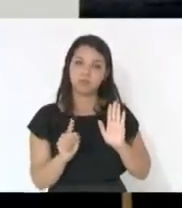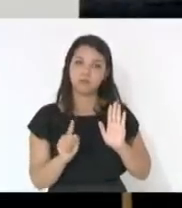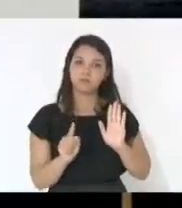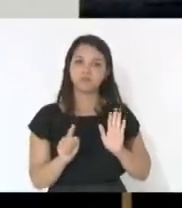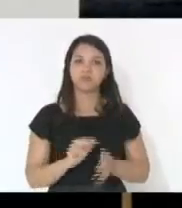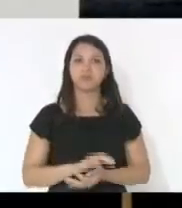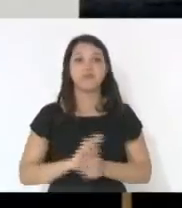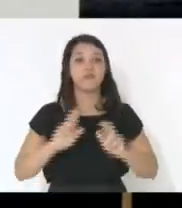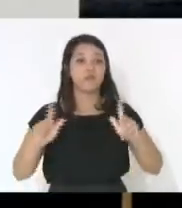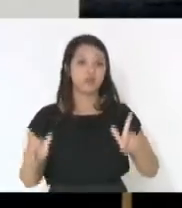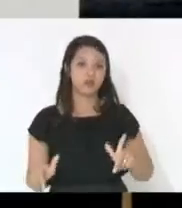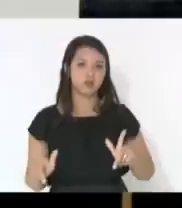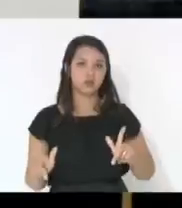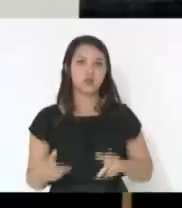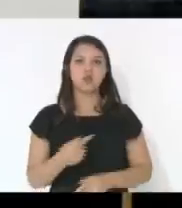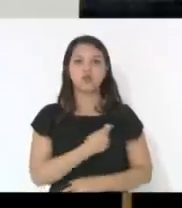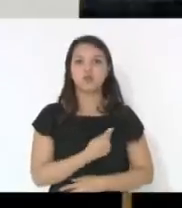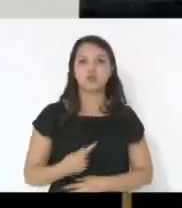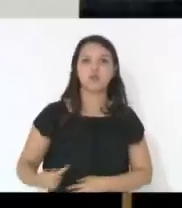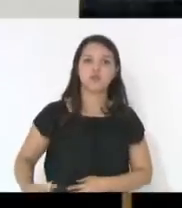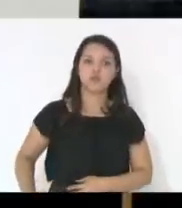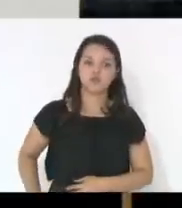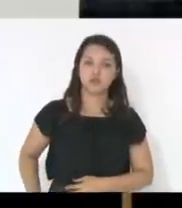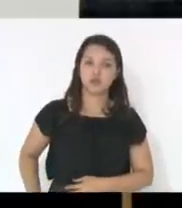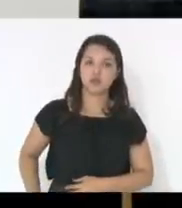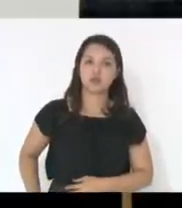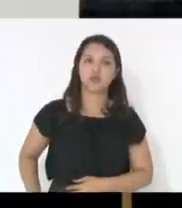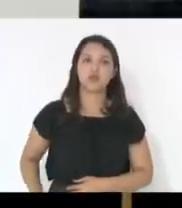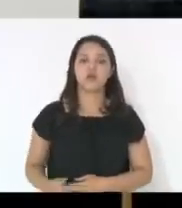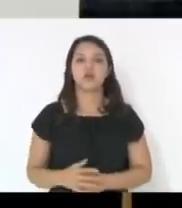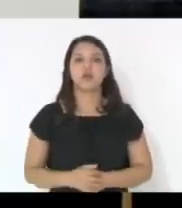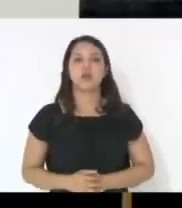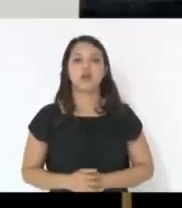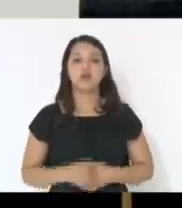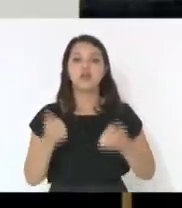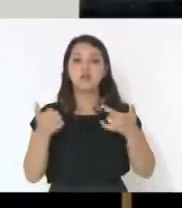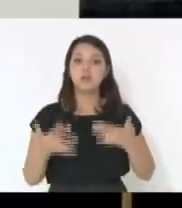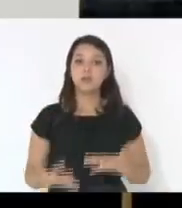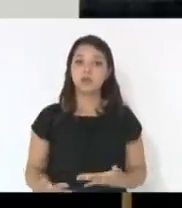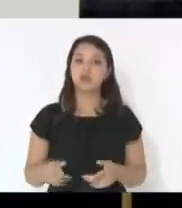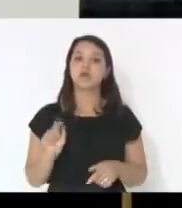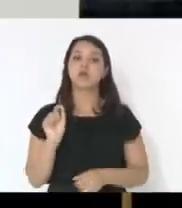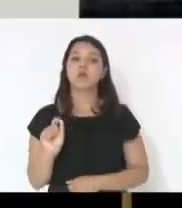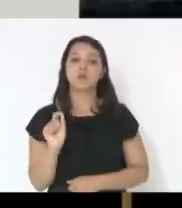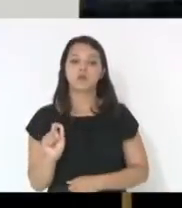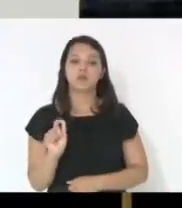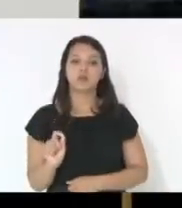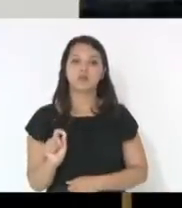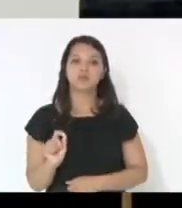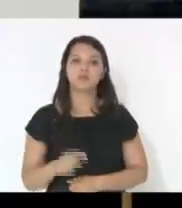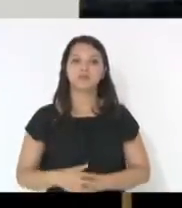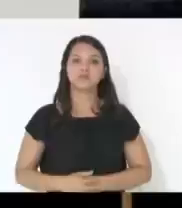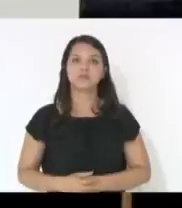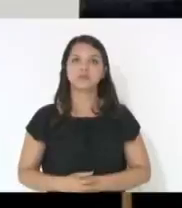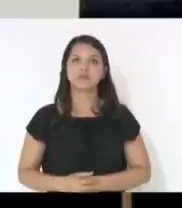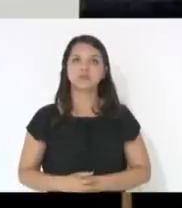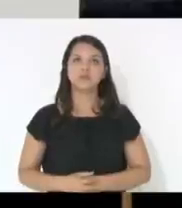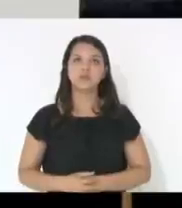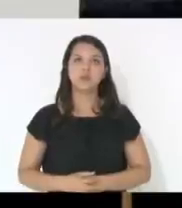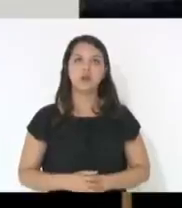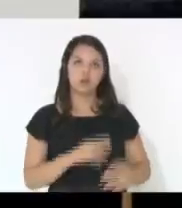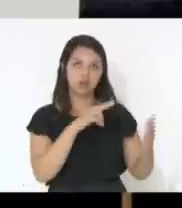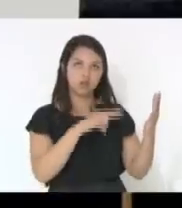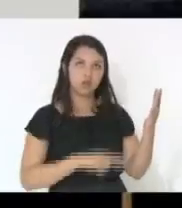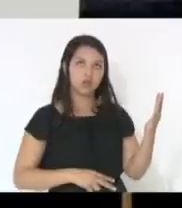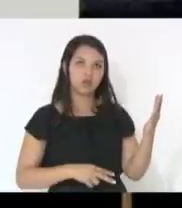E o governo alega depois, além disso, veja, por exemplo, o que diz, portanto, em que